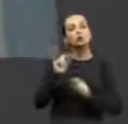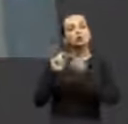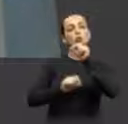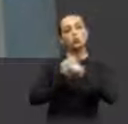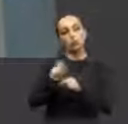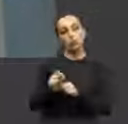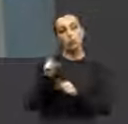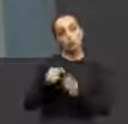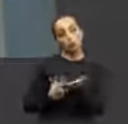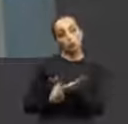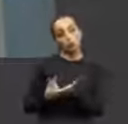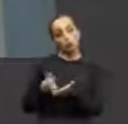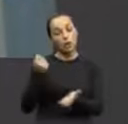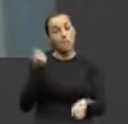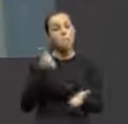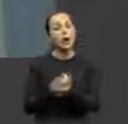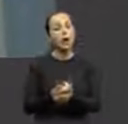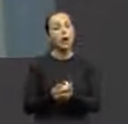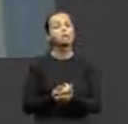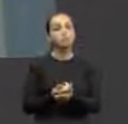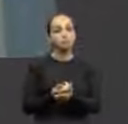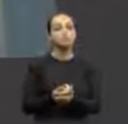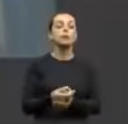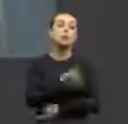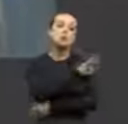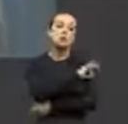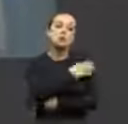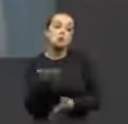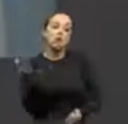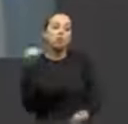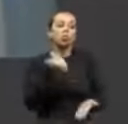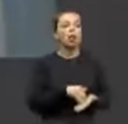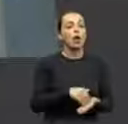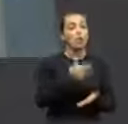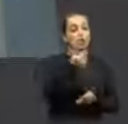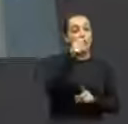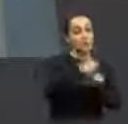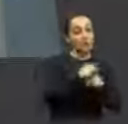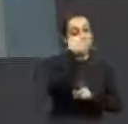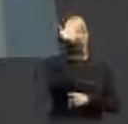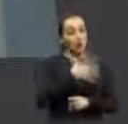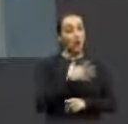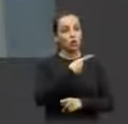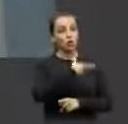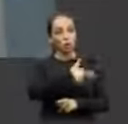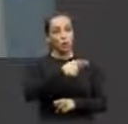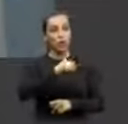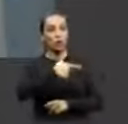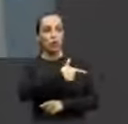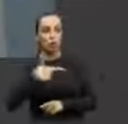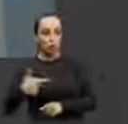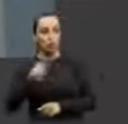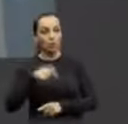financeiras com a prefeitura municipal de Araraquara até o próximo dia 6 de fevereiro de 2022, que ganharam um patrimônio